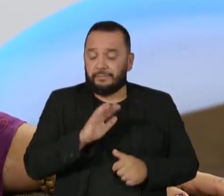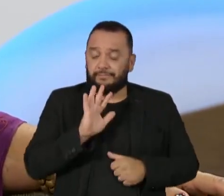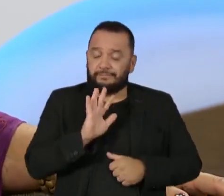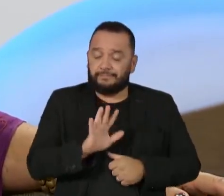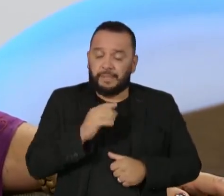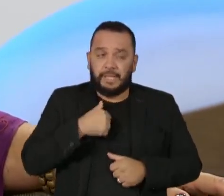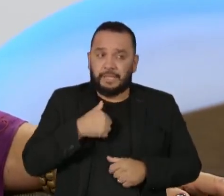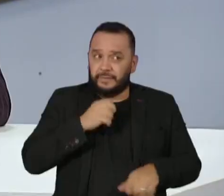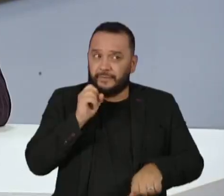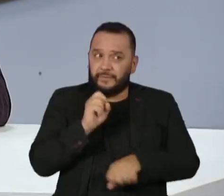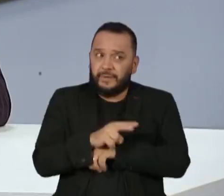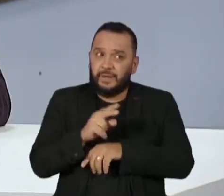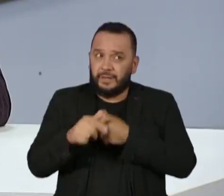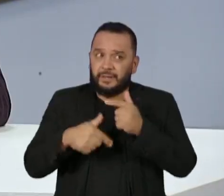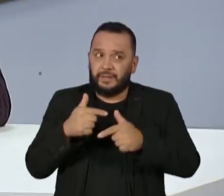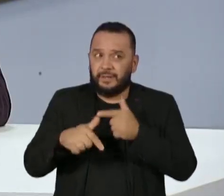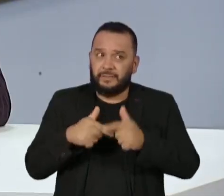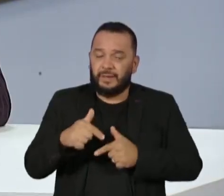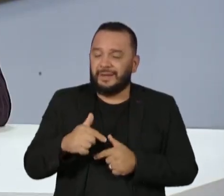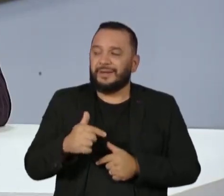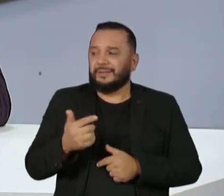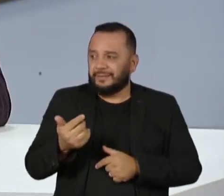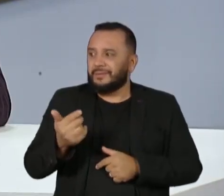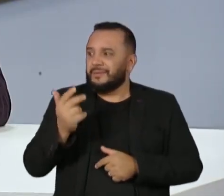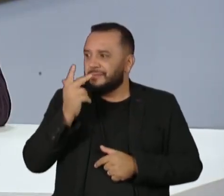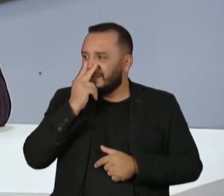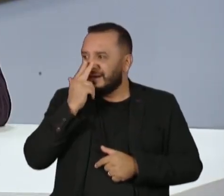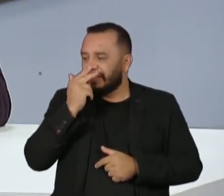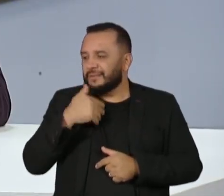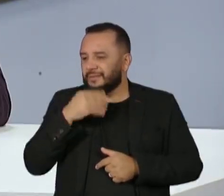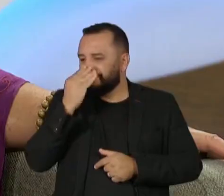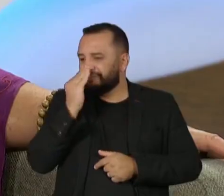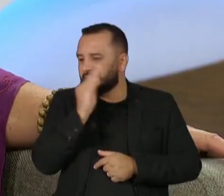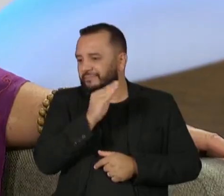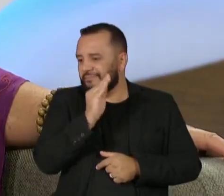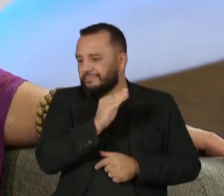mesquinho com a população trans.